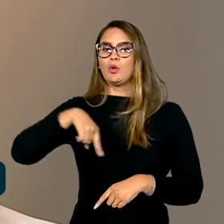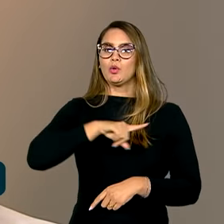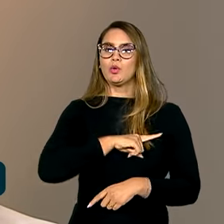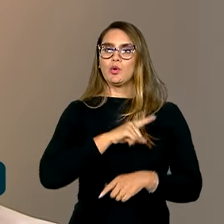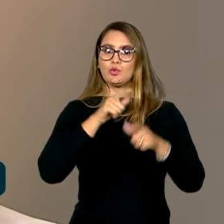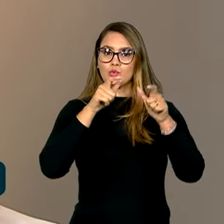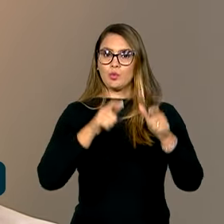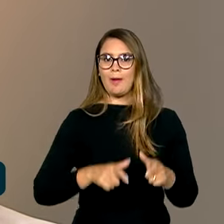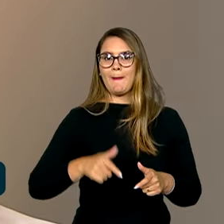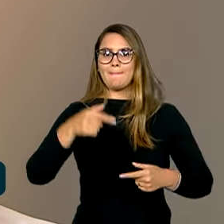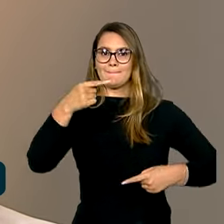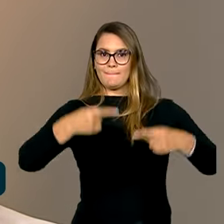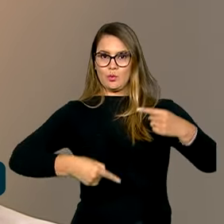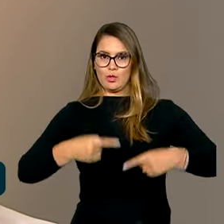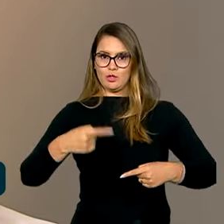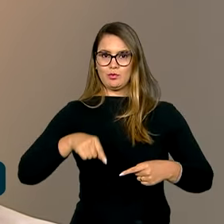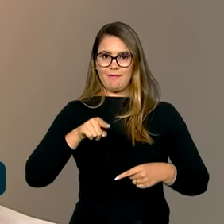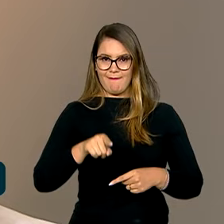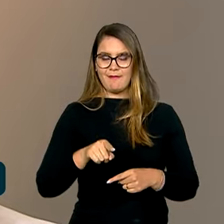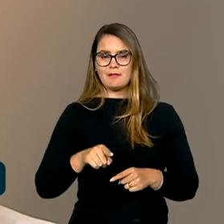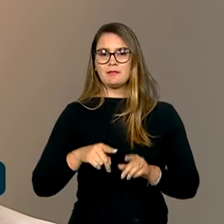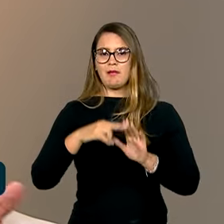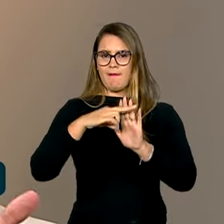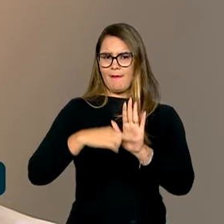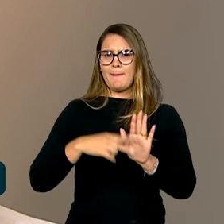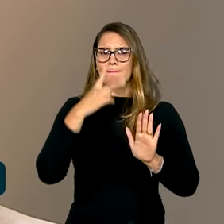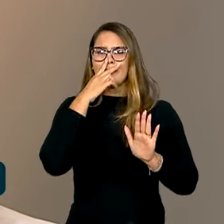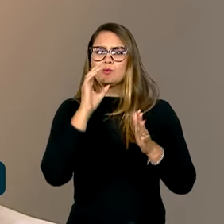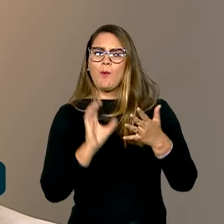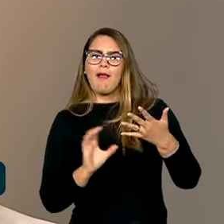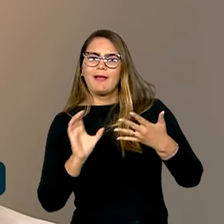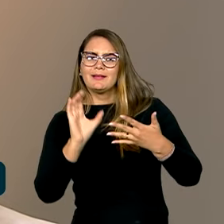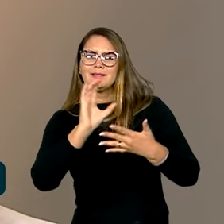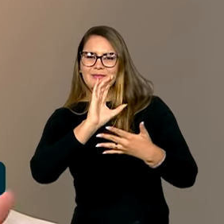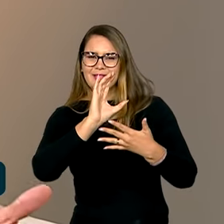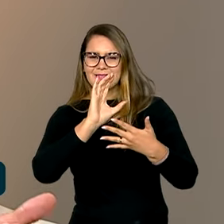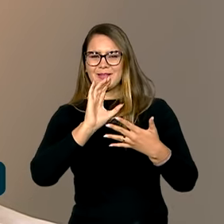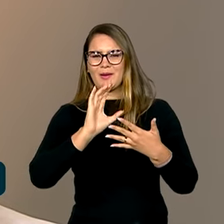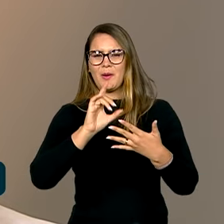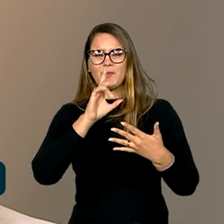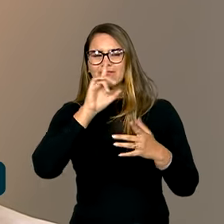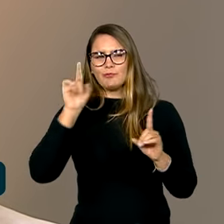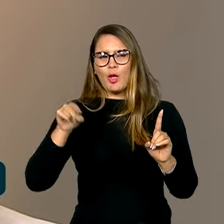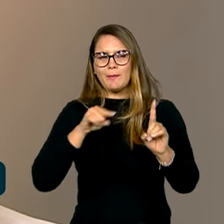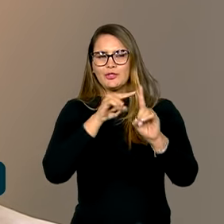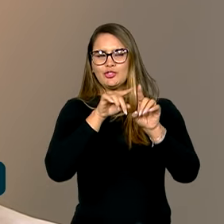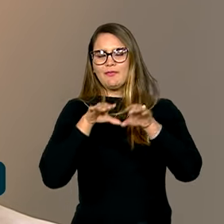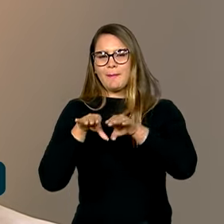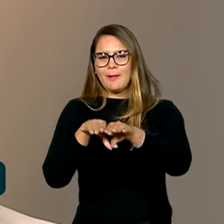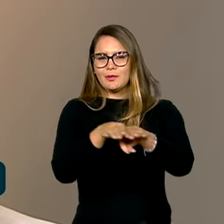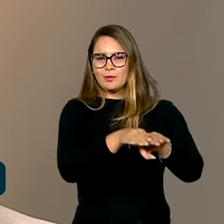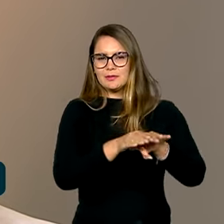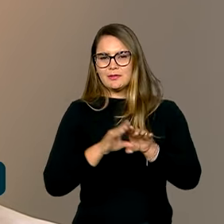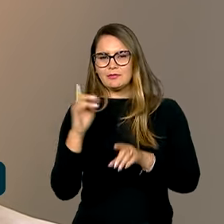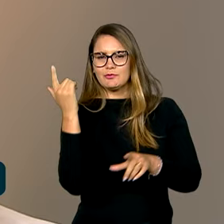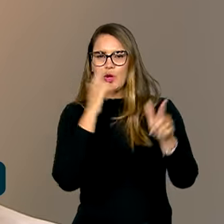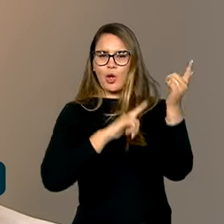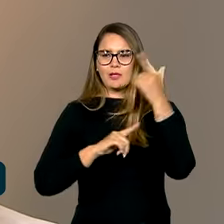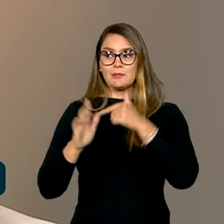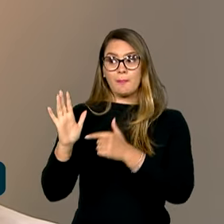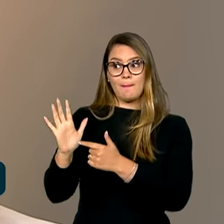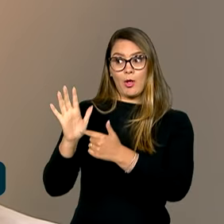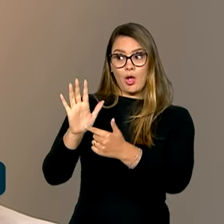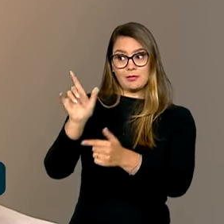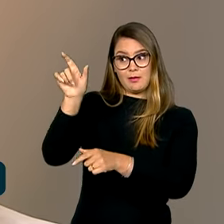político e essas notas, elas são como uma classificação, é uma forma mais objetiva e padronizada de você mostrar